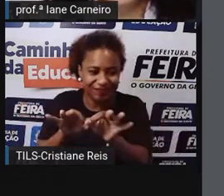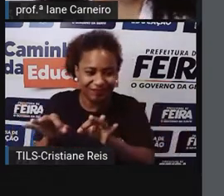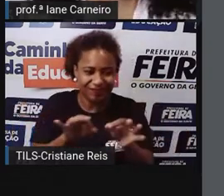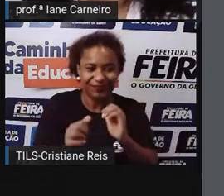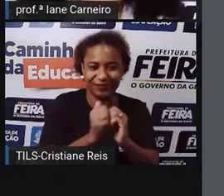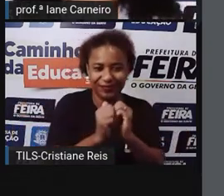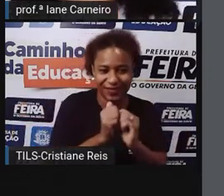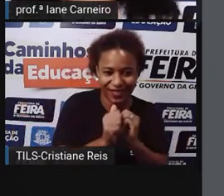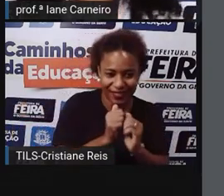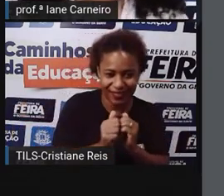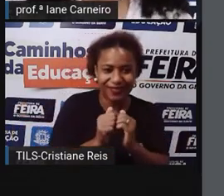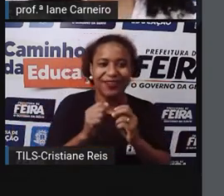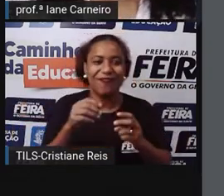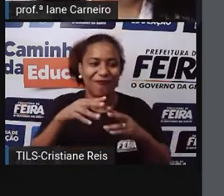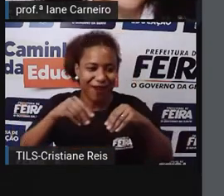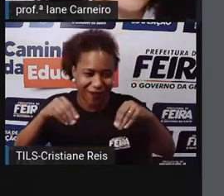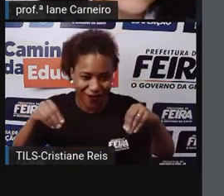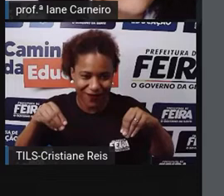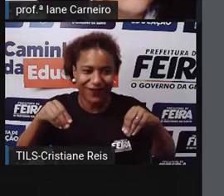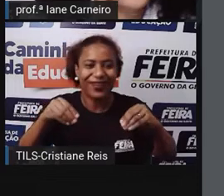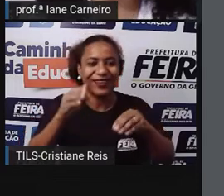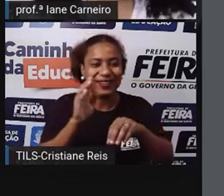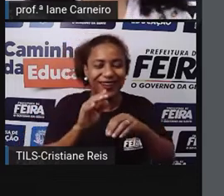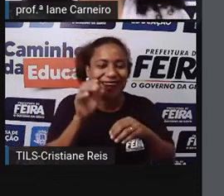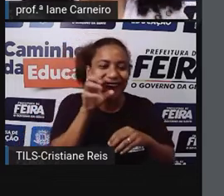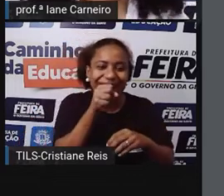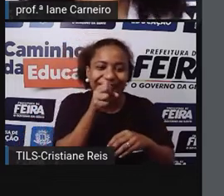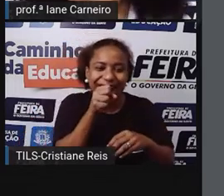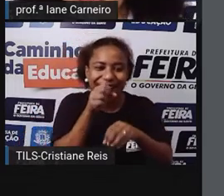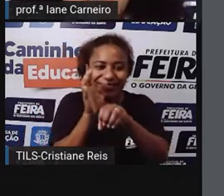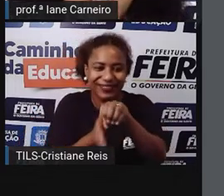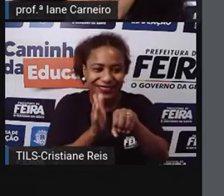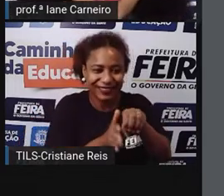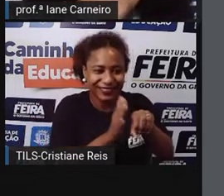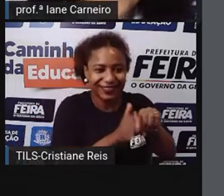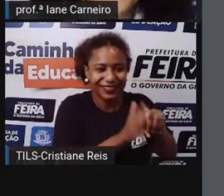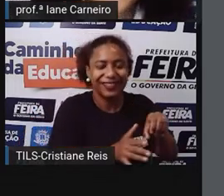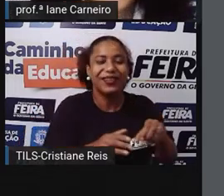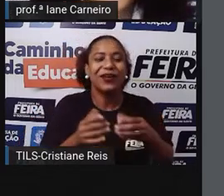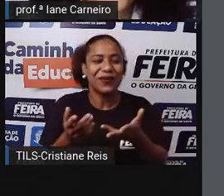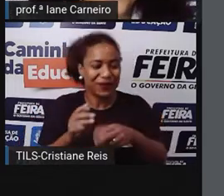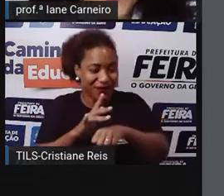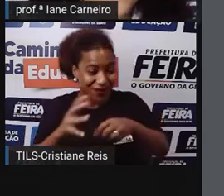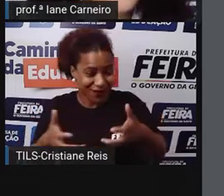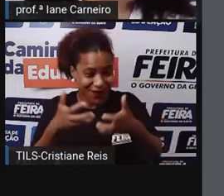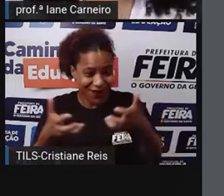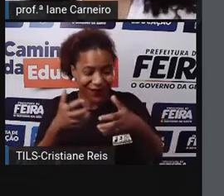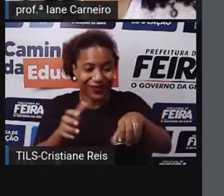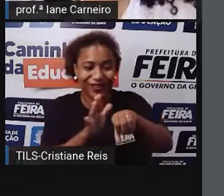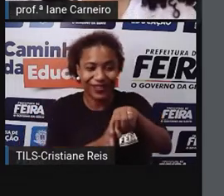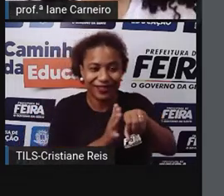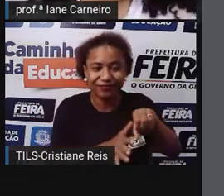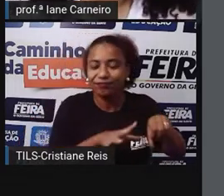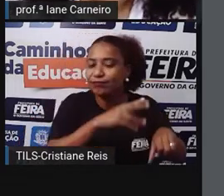arroz, parofa Picando laranja, cortando couve em tirinhas E o cheiro